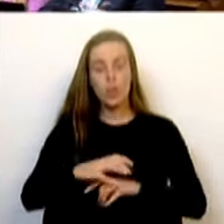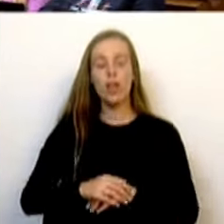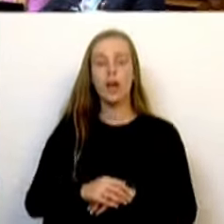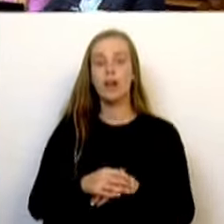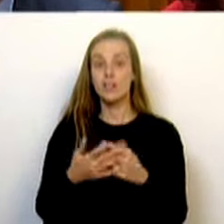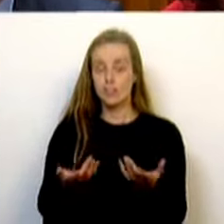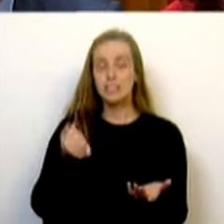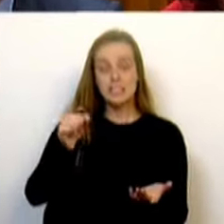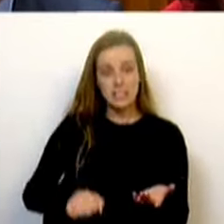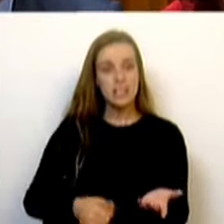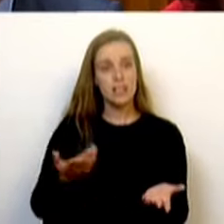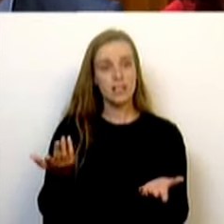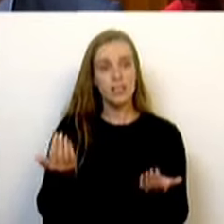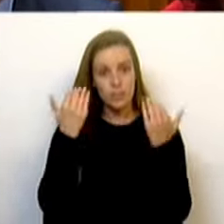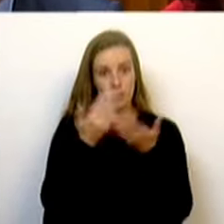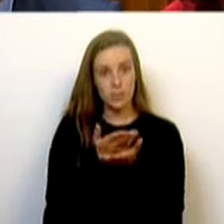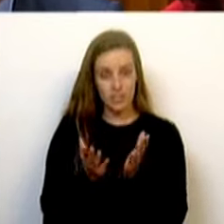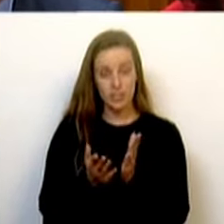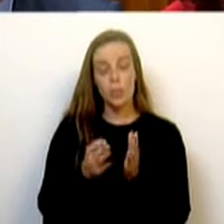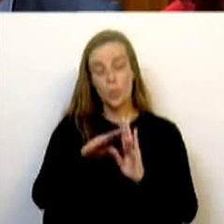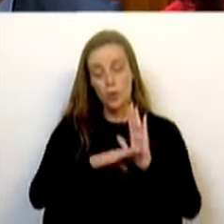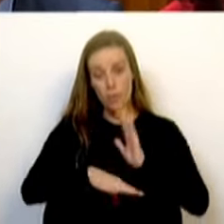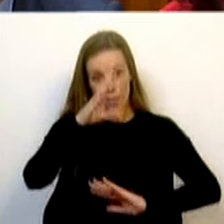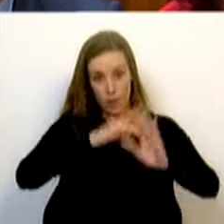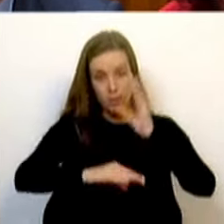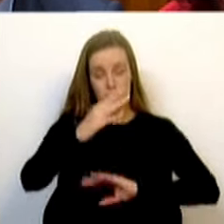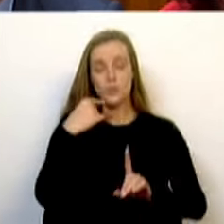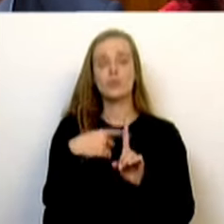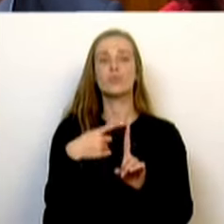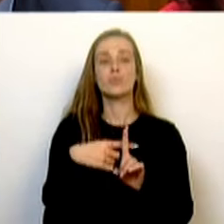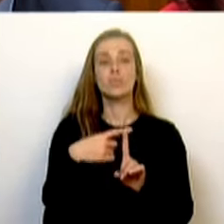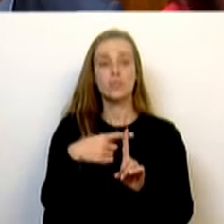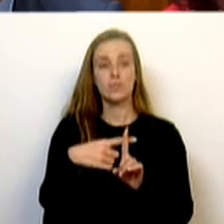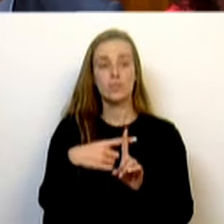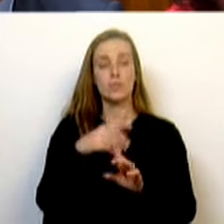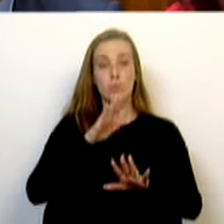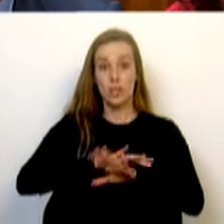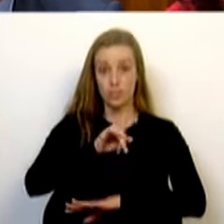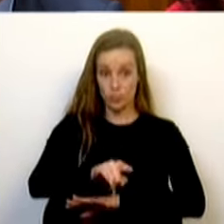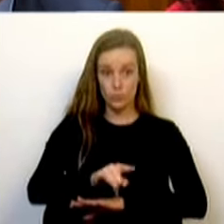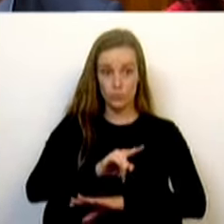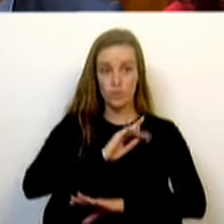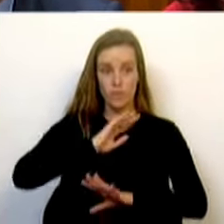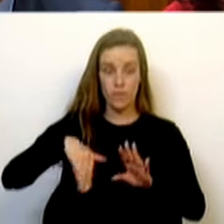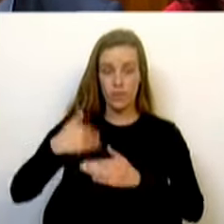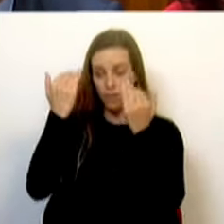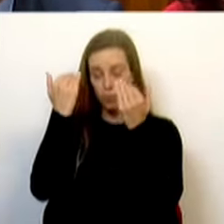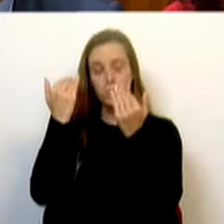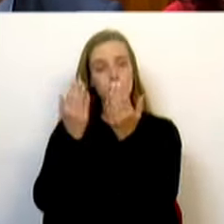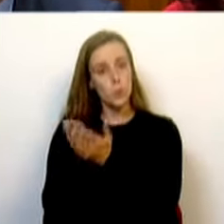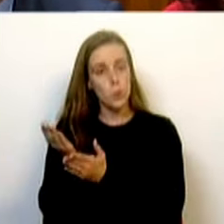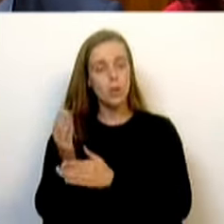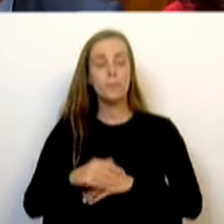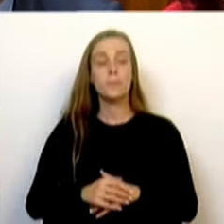Sim, os dados do Programa de Aprendizagem são positivos e por isso foram tornados em dados permanentes.